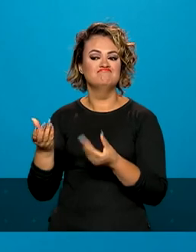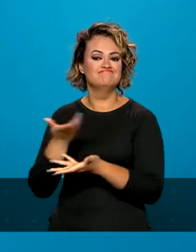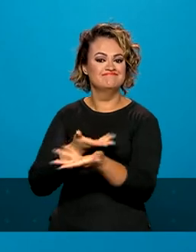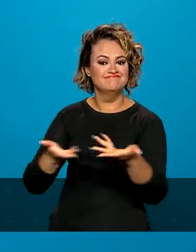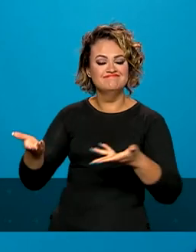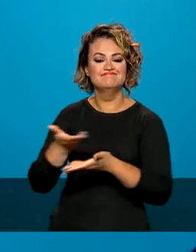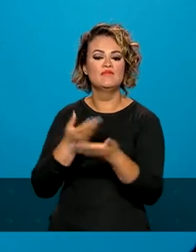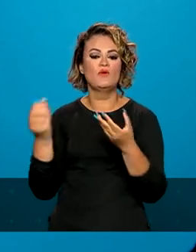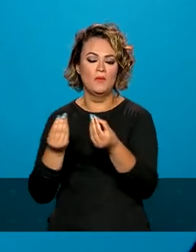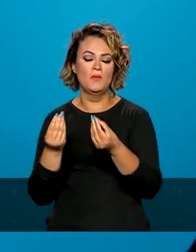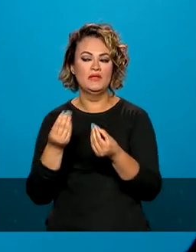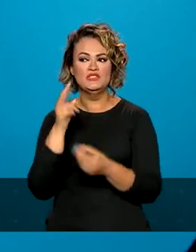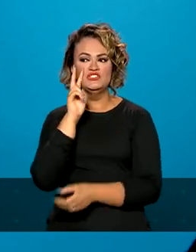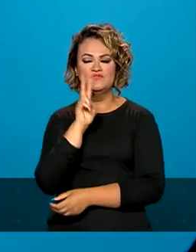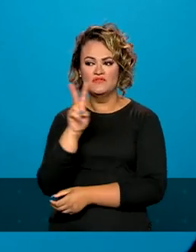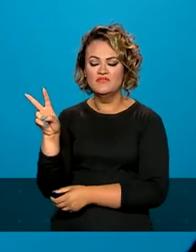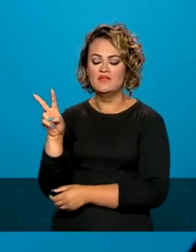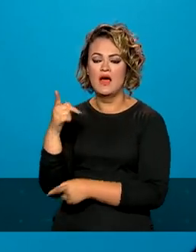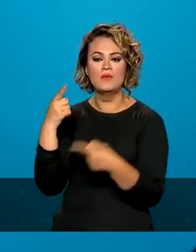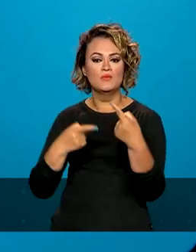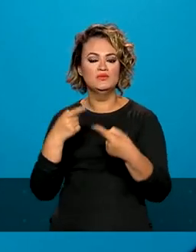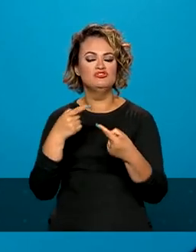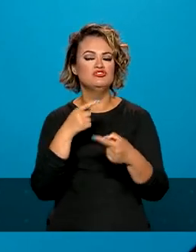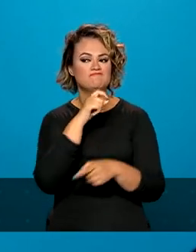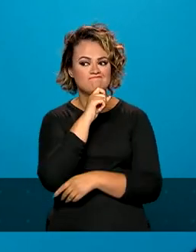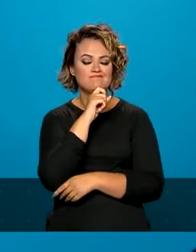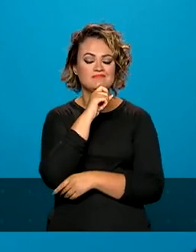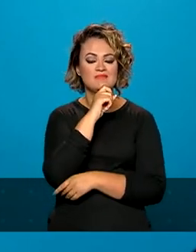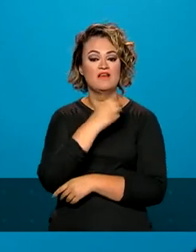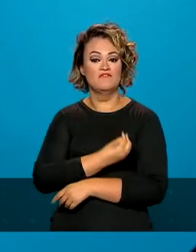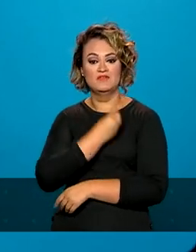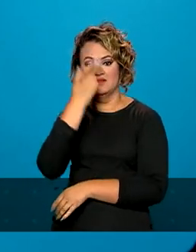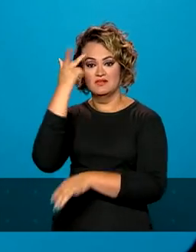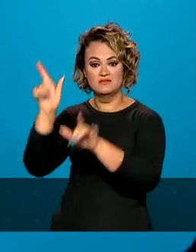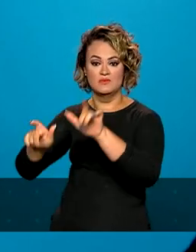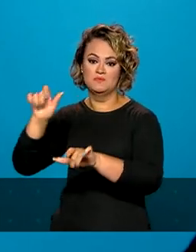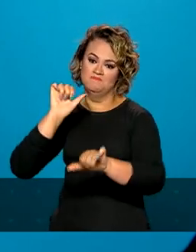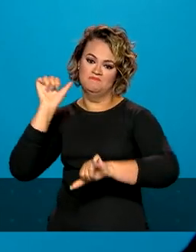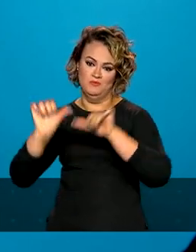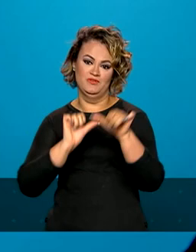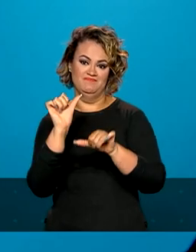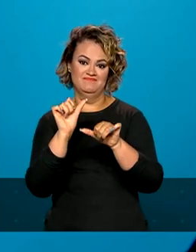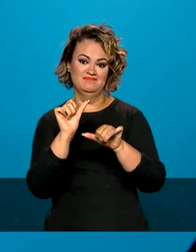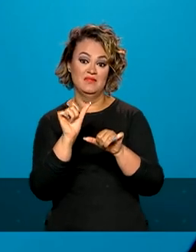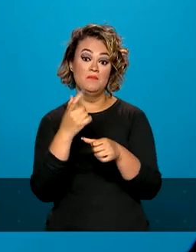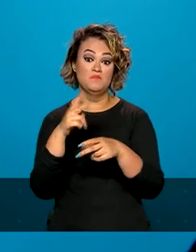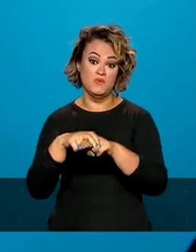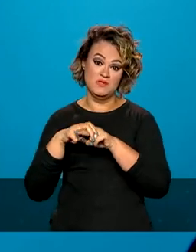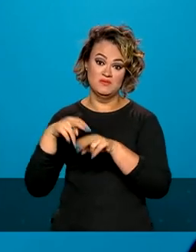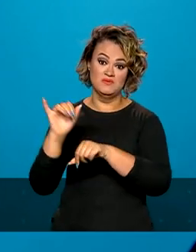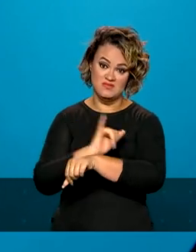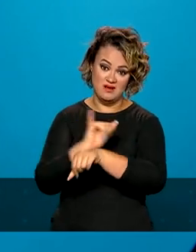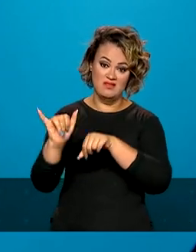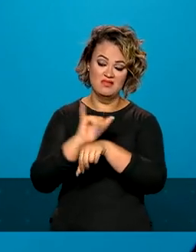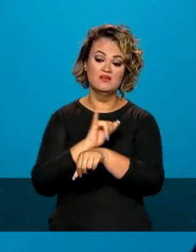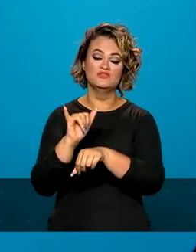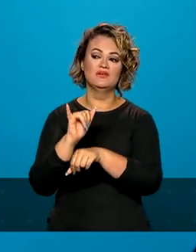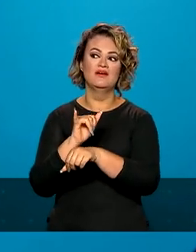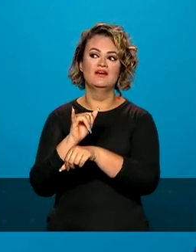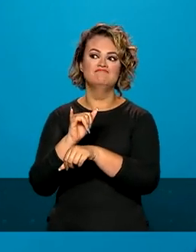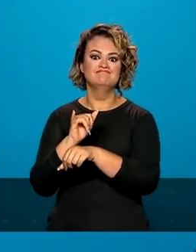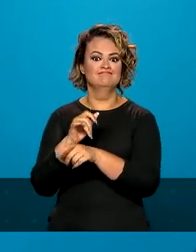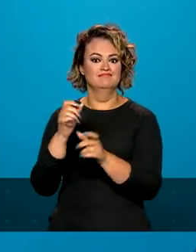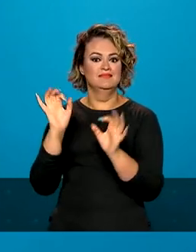percebendo como a política está transformando a vida dessas pessoas. Então, é uma estratégia bastante